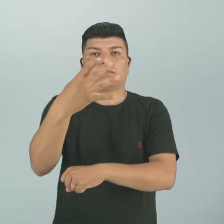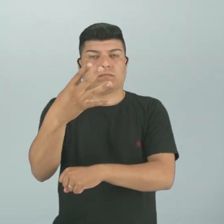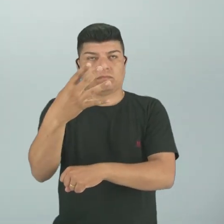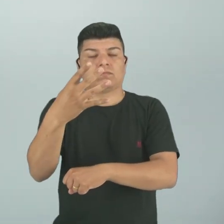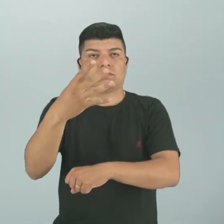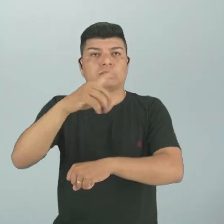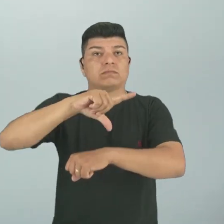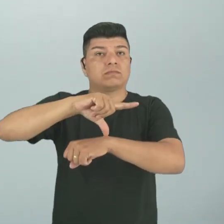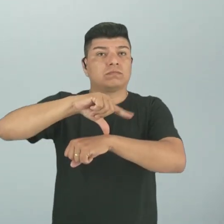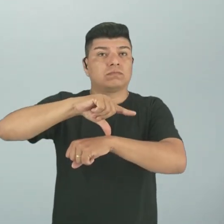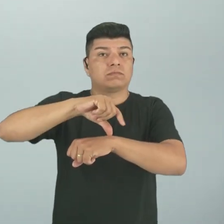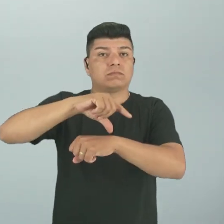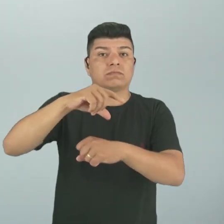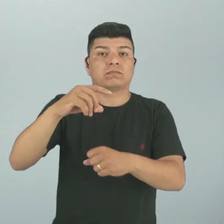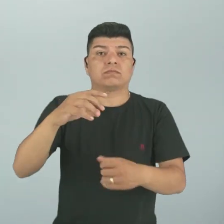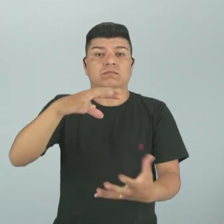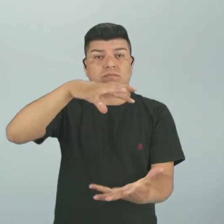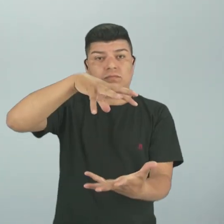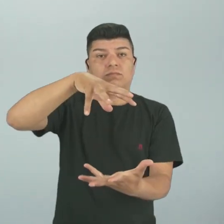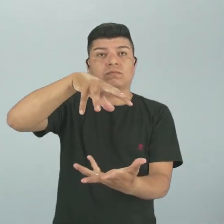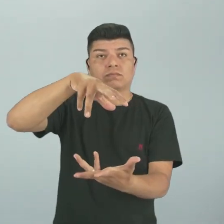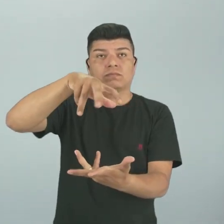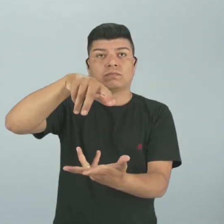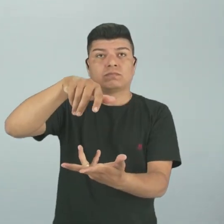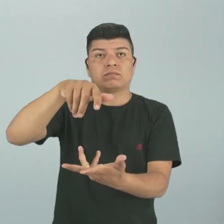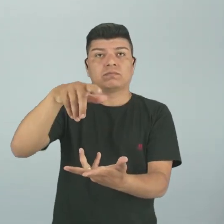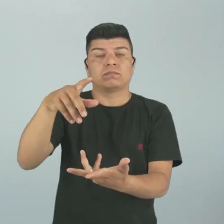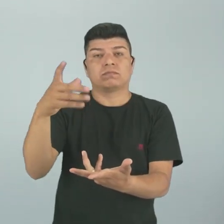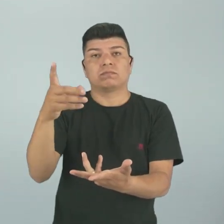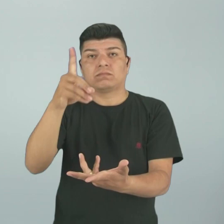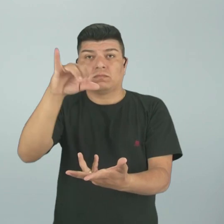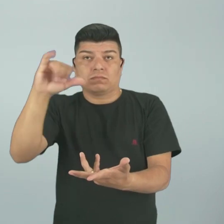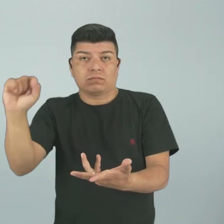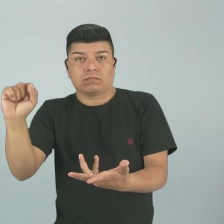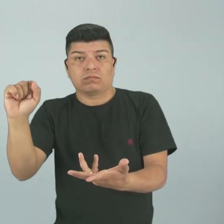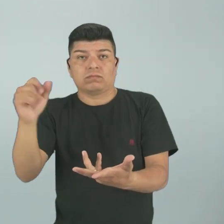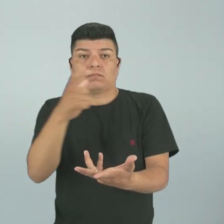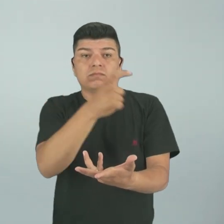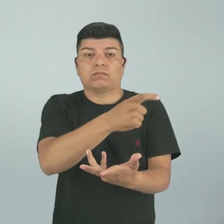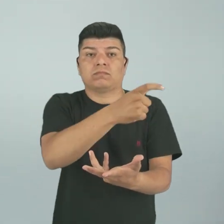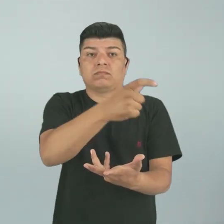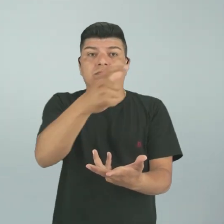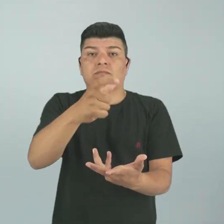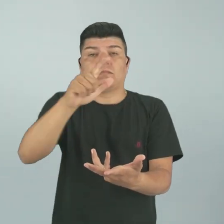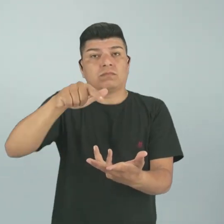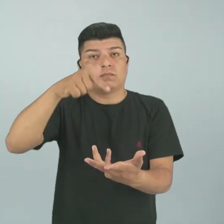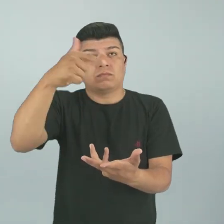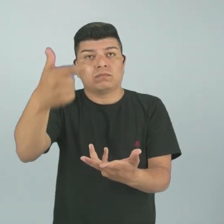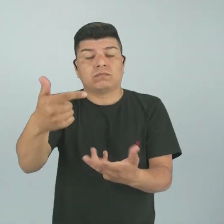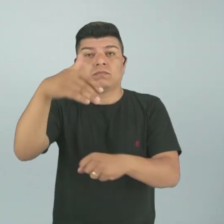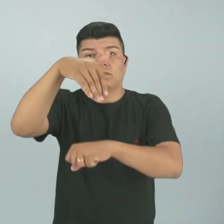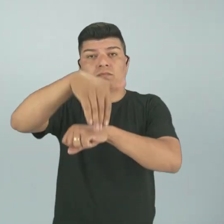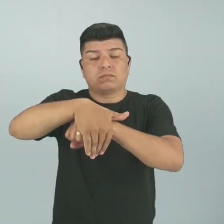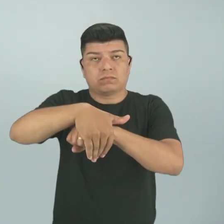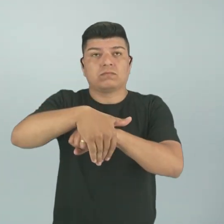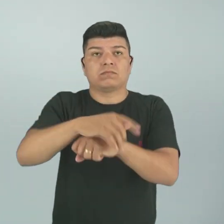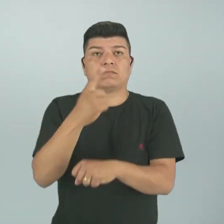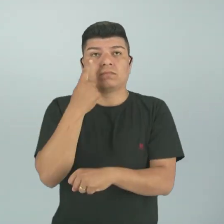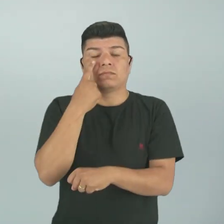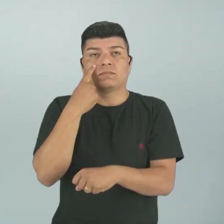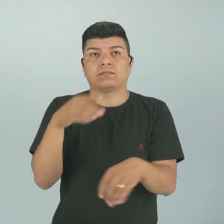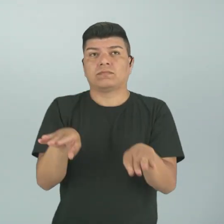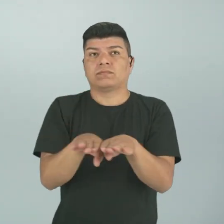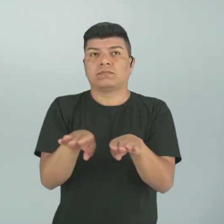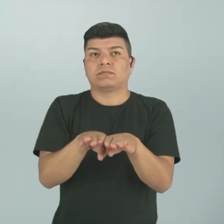É 24 horas esse movimento. Então, às vezes, é de dia em determinado lugar e à noite em outro local, tá? Você viu também nessa